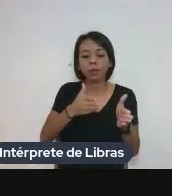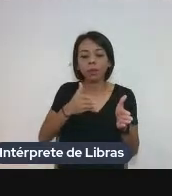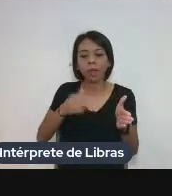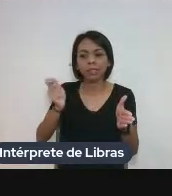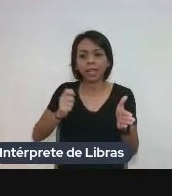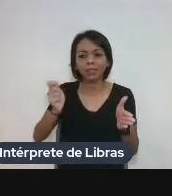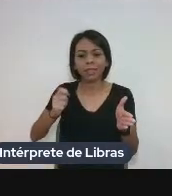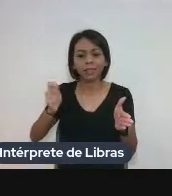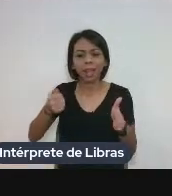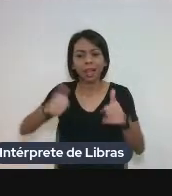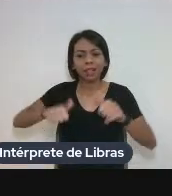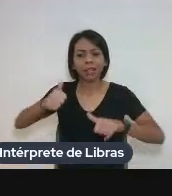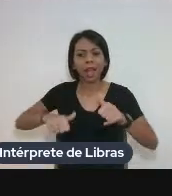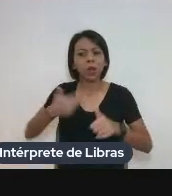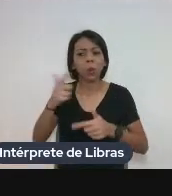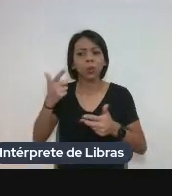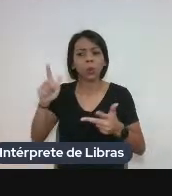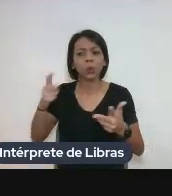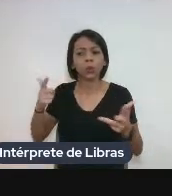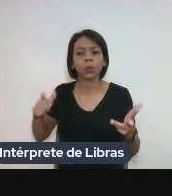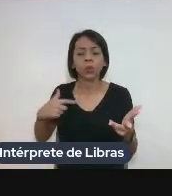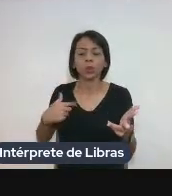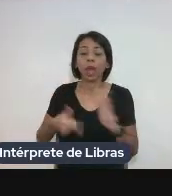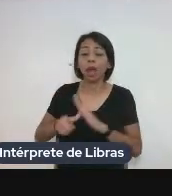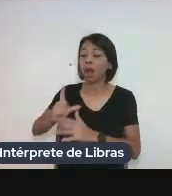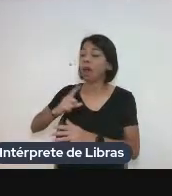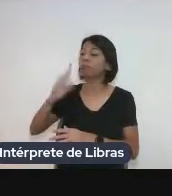análise que de início não foram contempladas